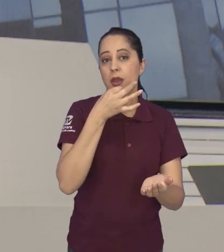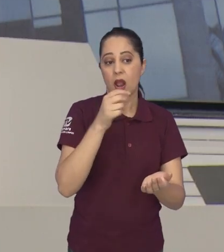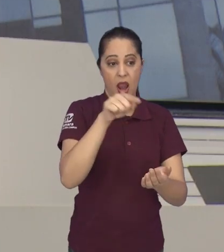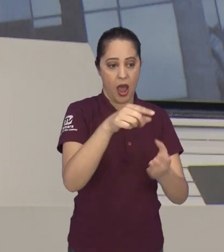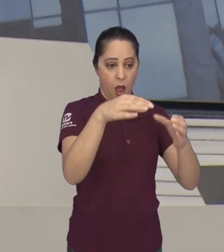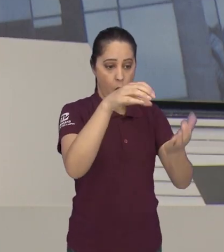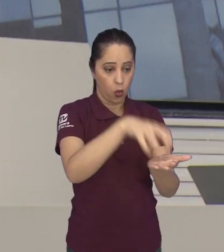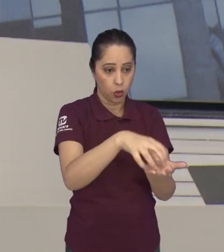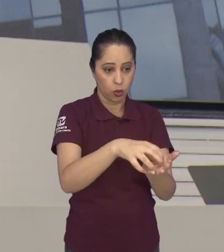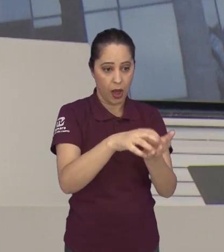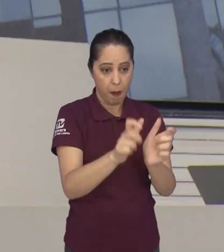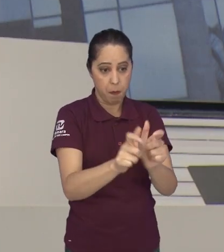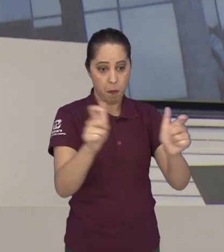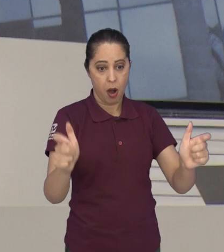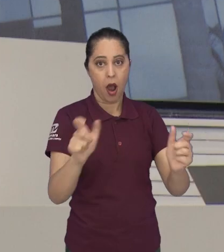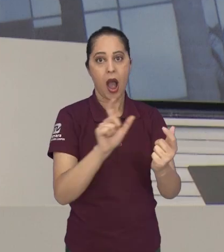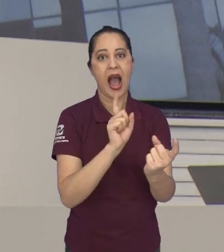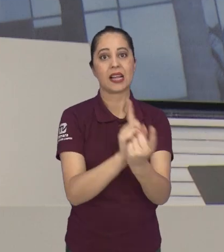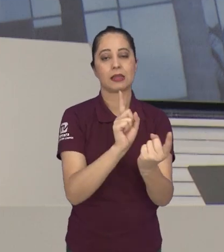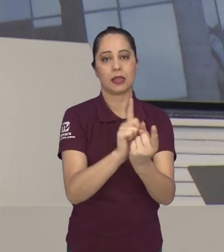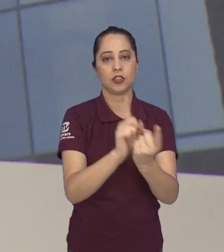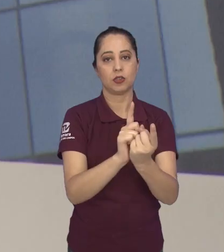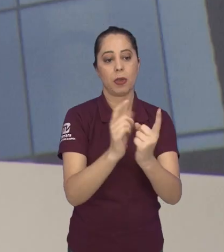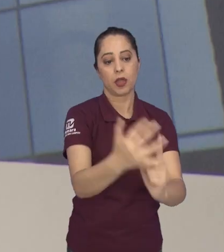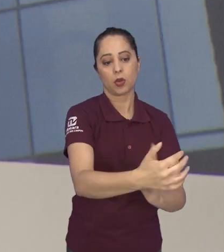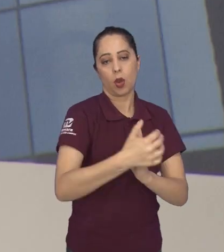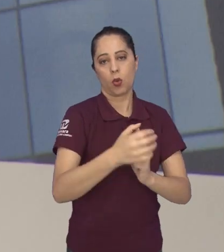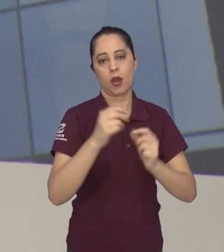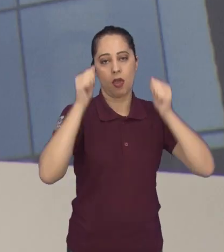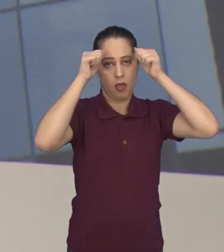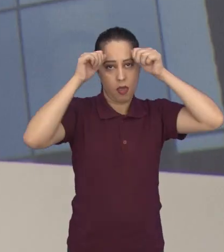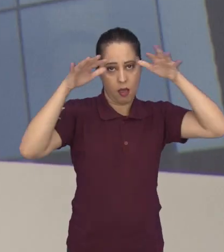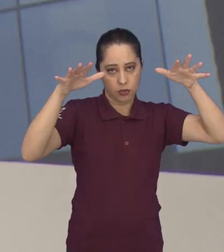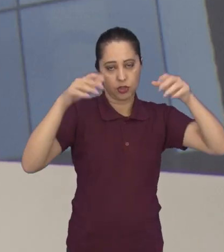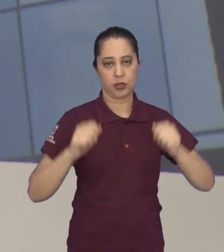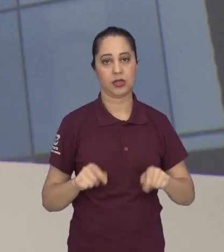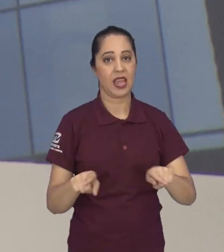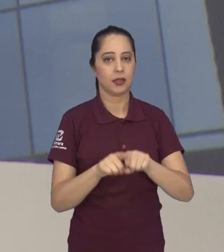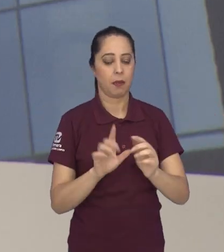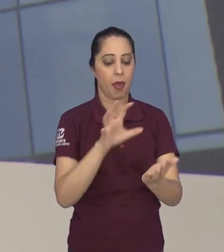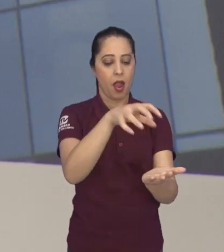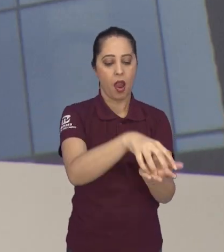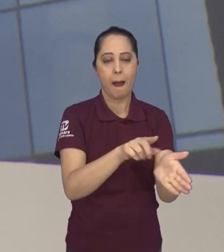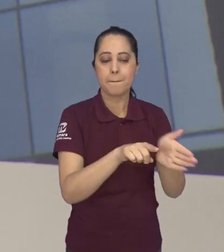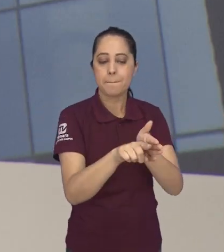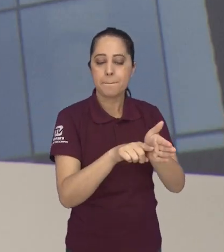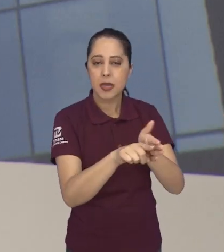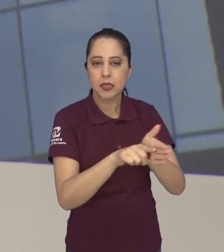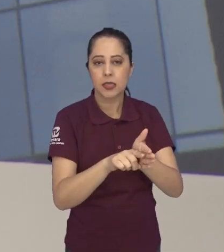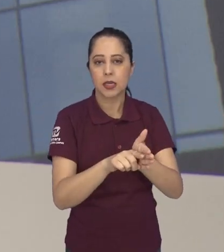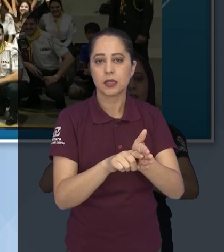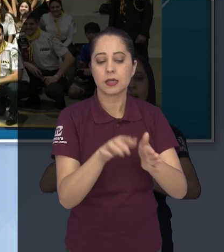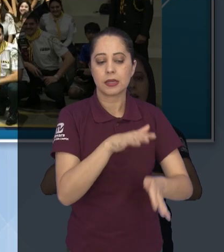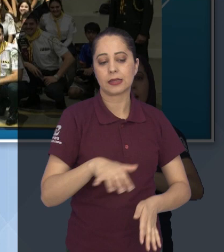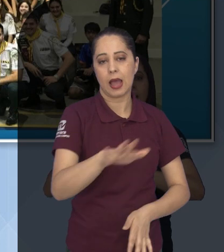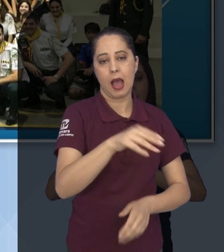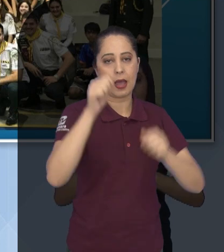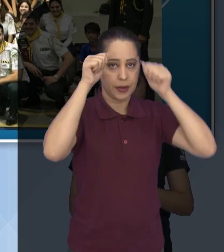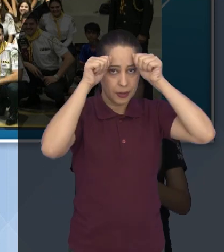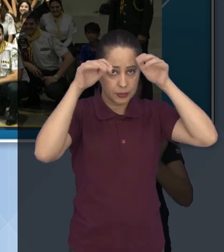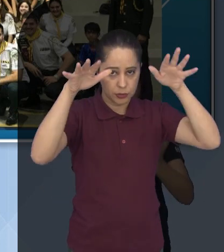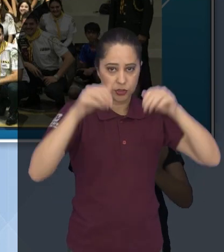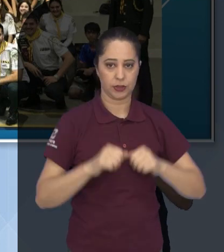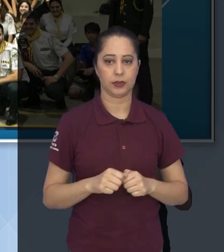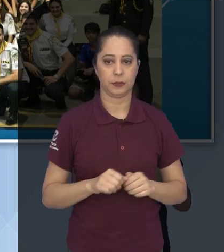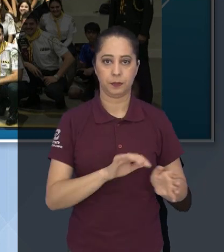sede vai ampliar o acolhimento de crianças autistas na cidade, além de servir como um polo de pesquisa e estudos na área. Marcão